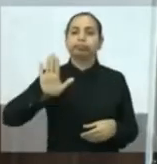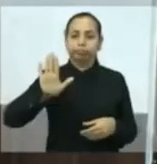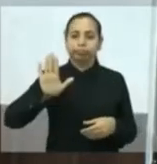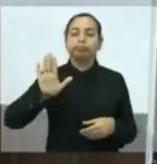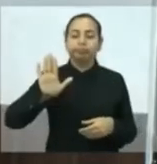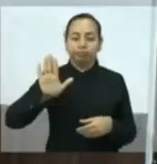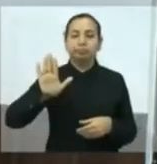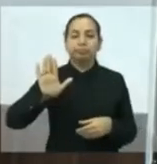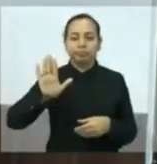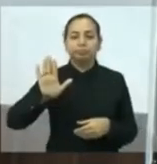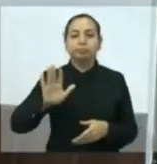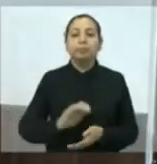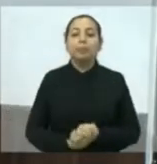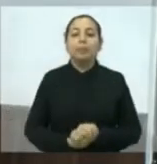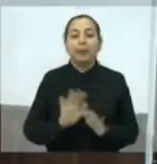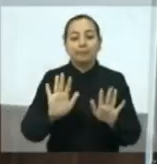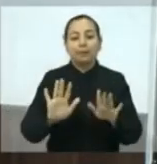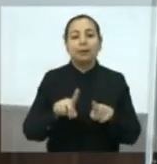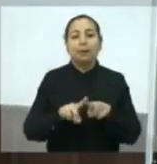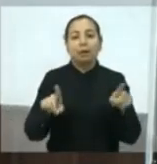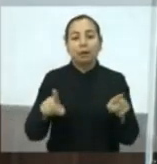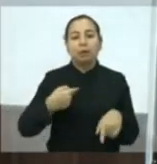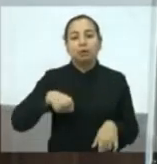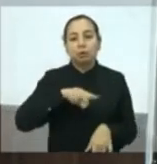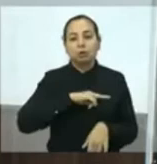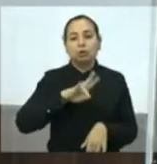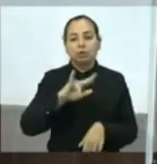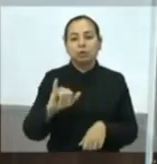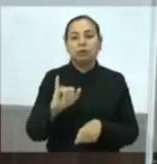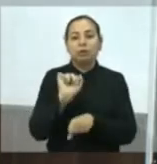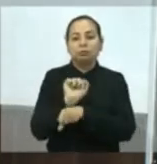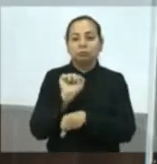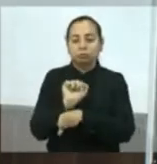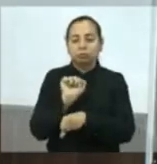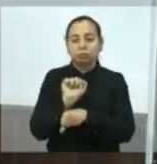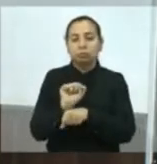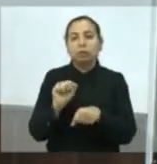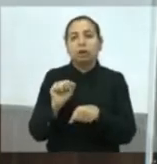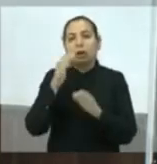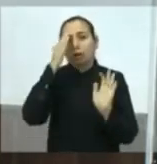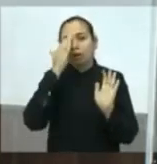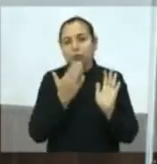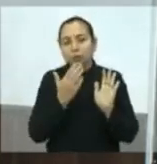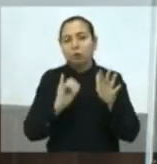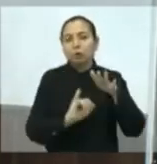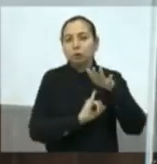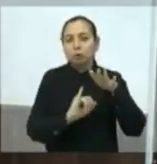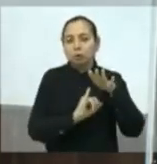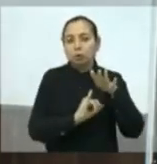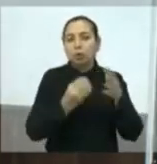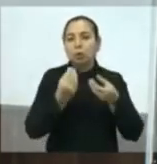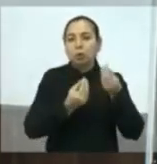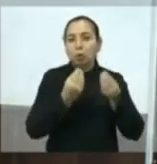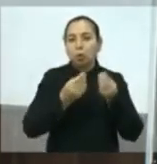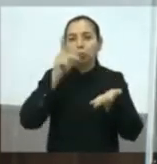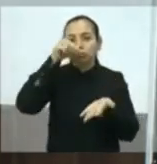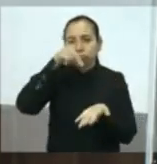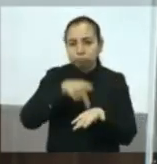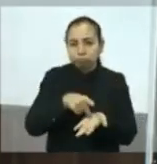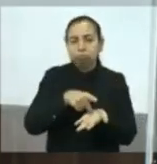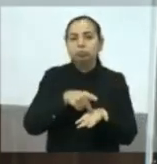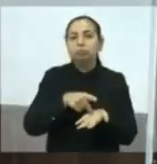mas aguardaremos no desenho institucional a formalização do registro de nossas